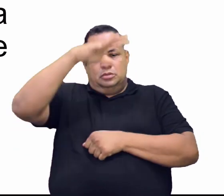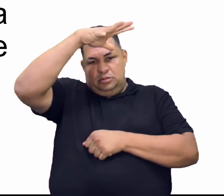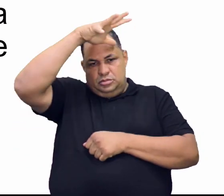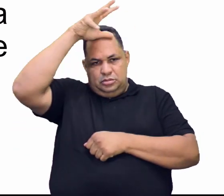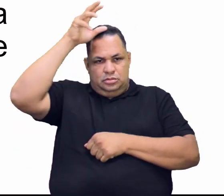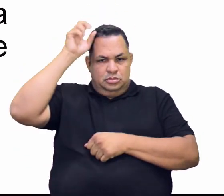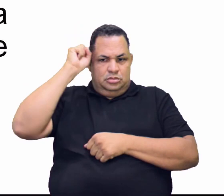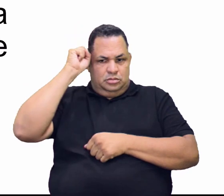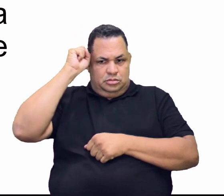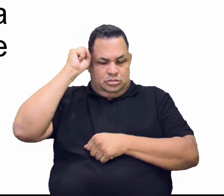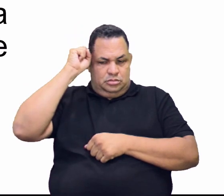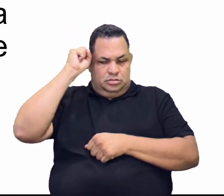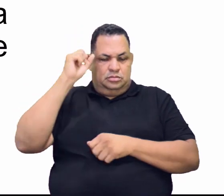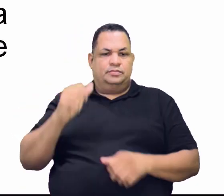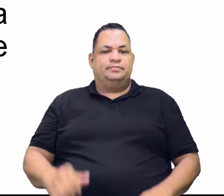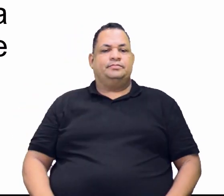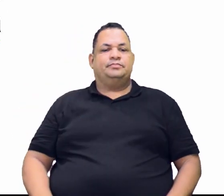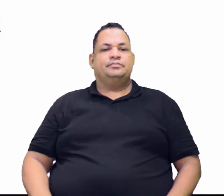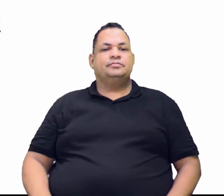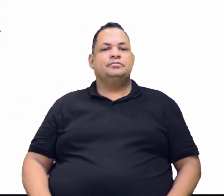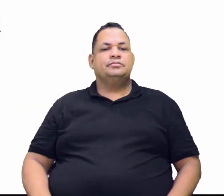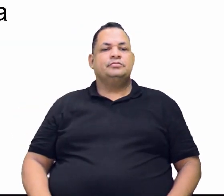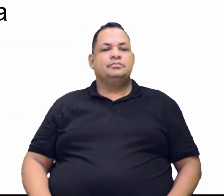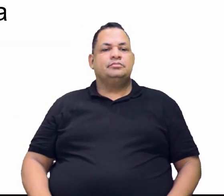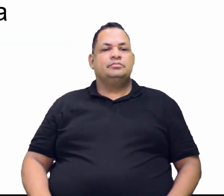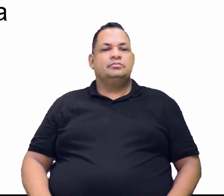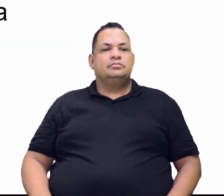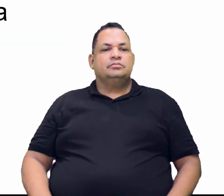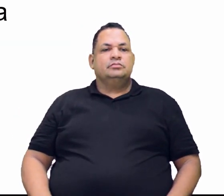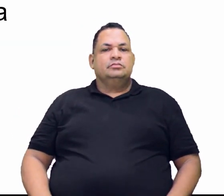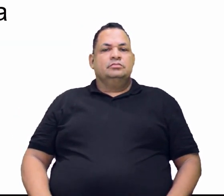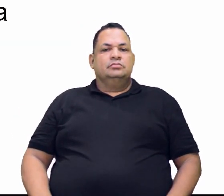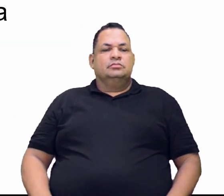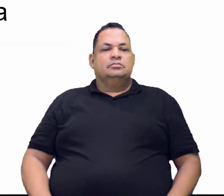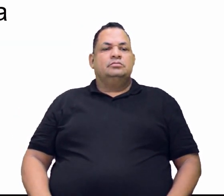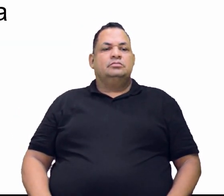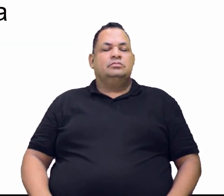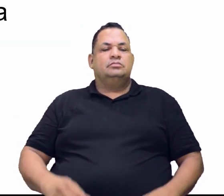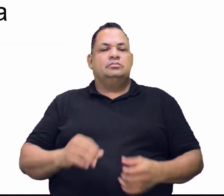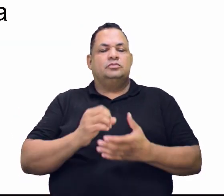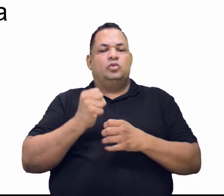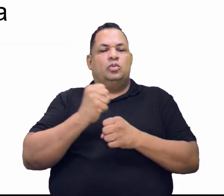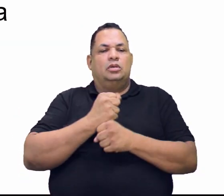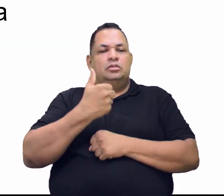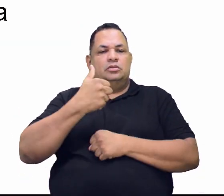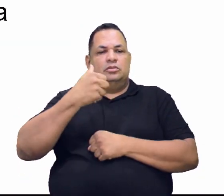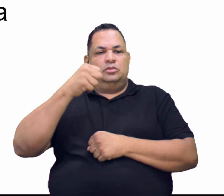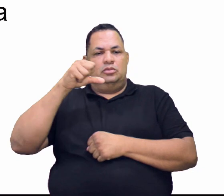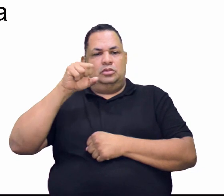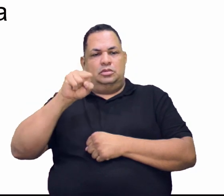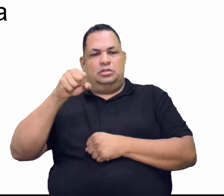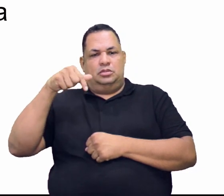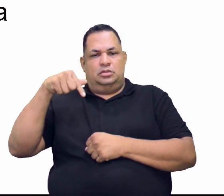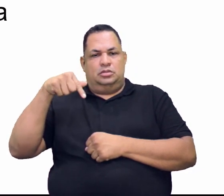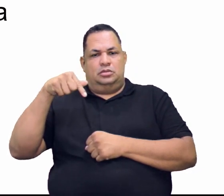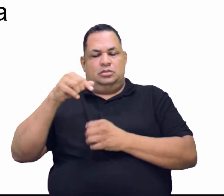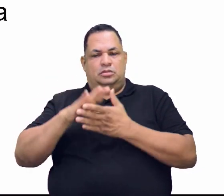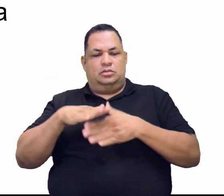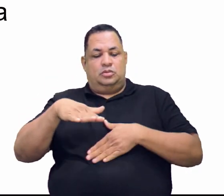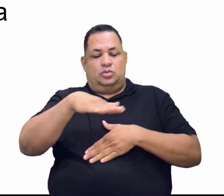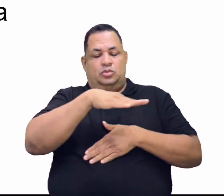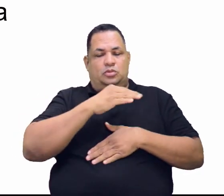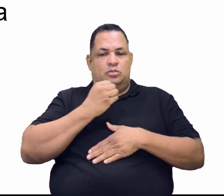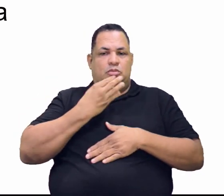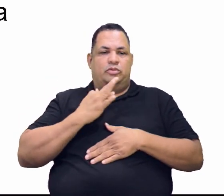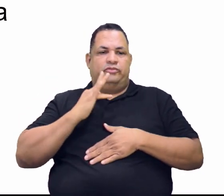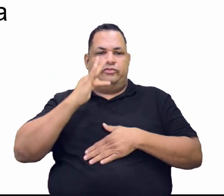67%. Fechou? Em 87, com o garimbo